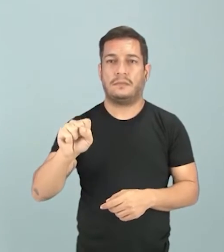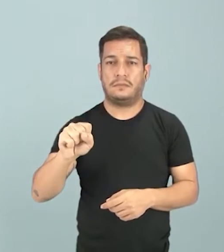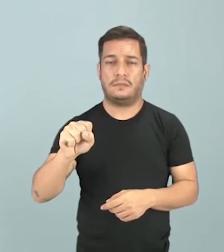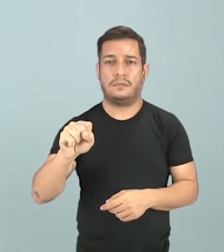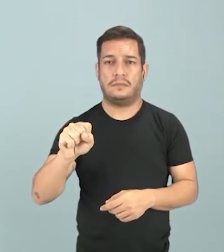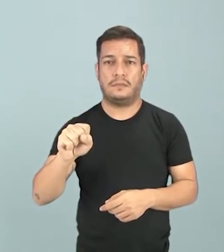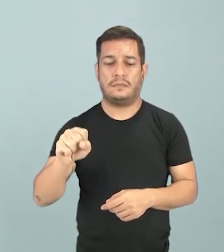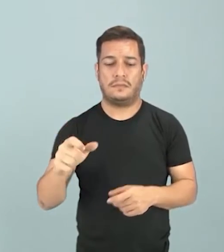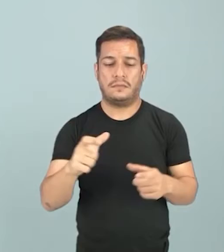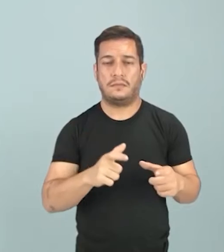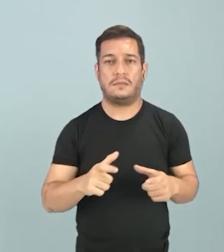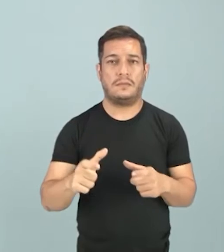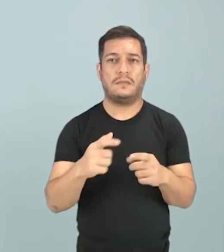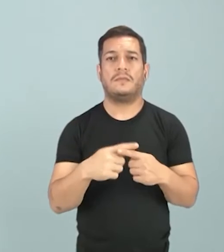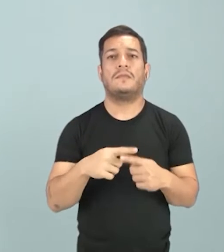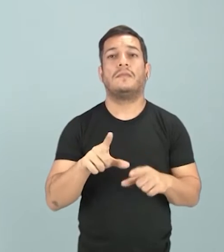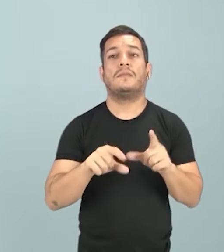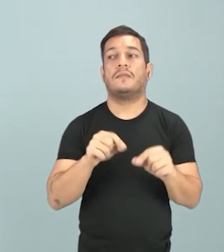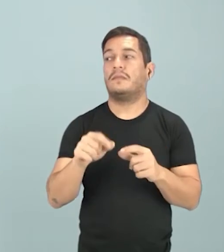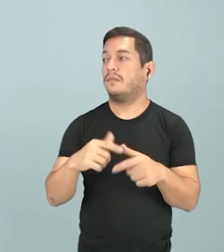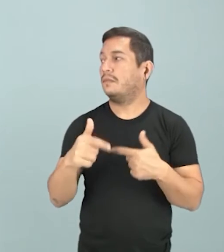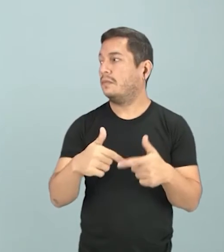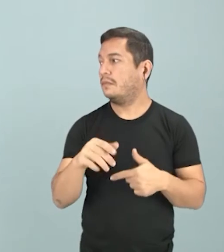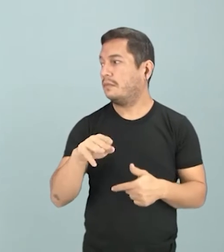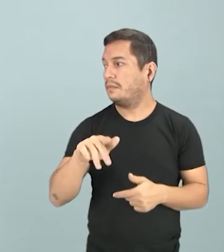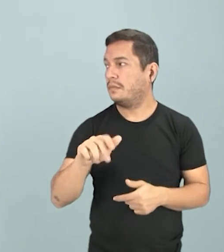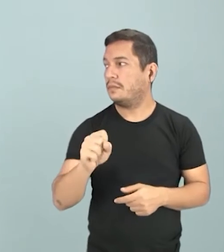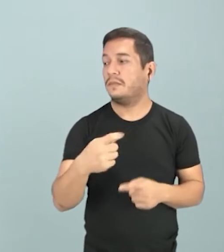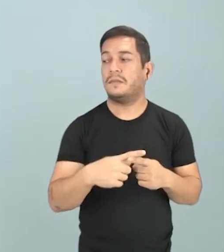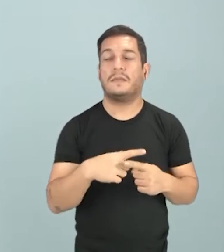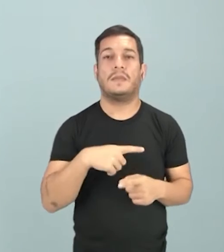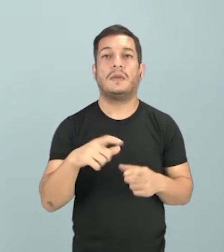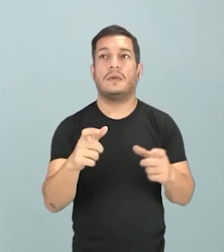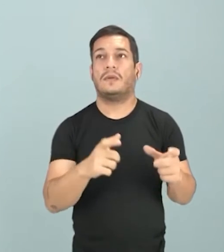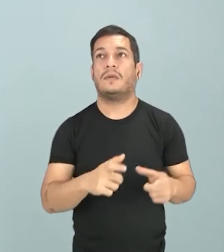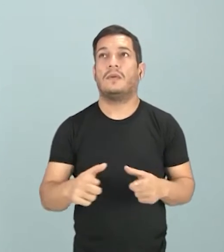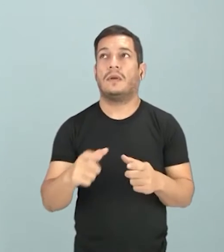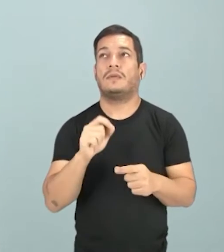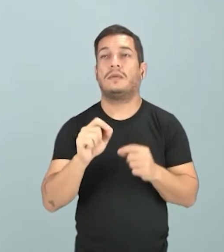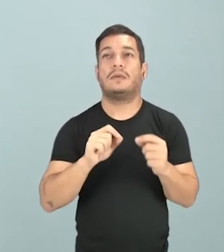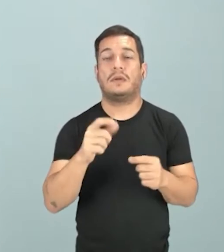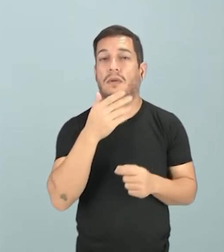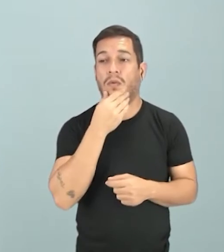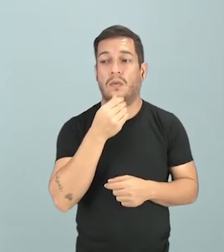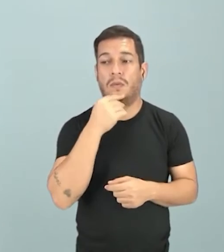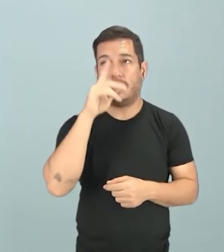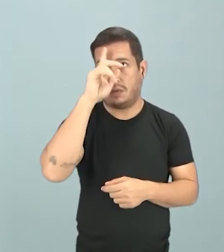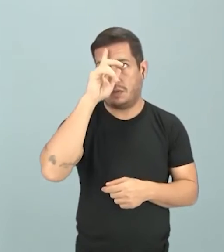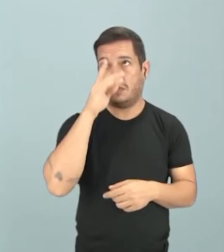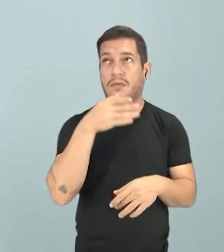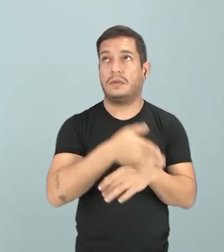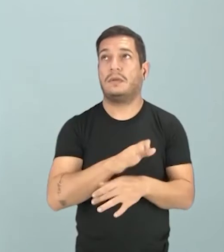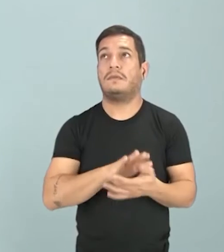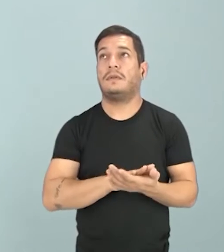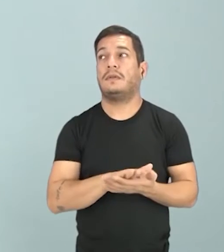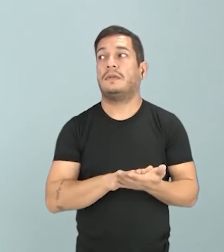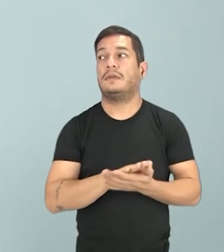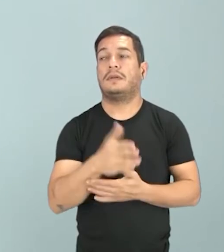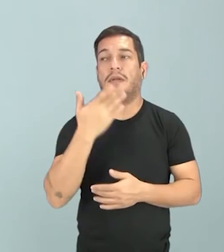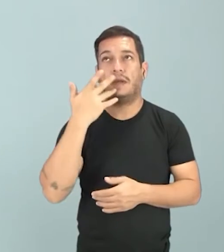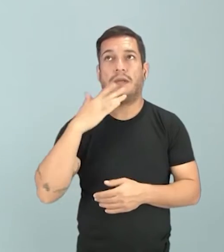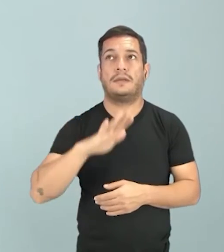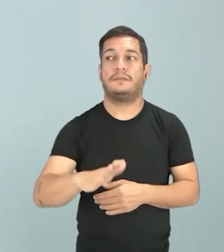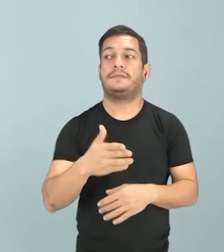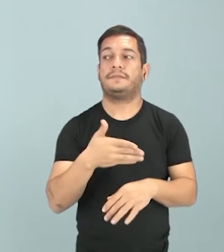foram escolhidas para trabalhar nas minas. Porque haviam locais onde um homem adulto não entrava. E essa criança